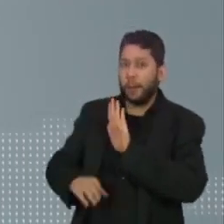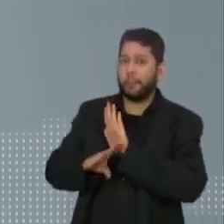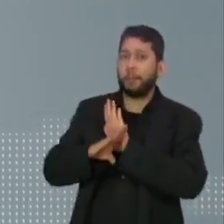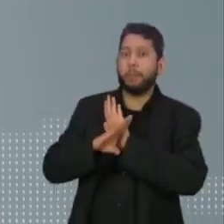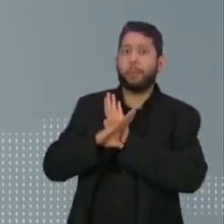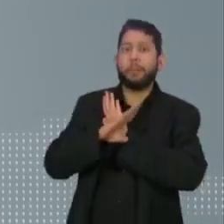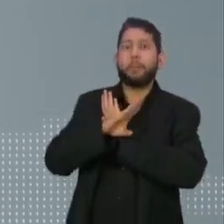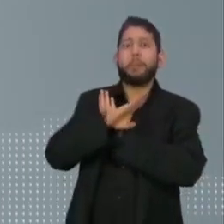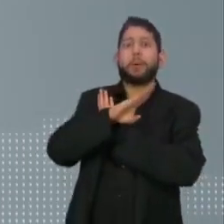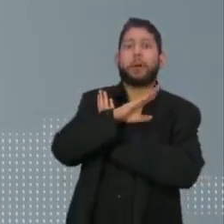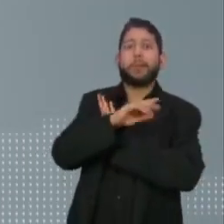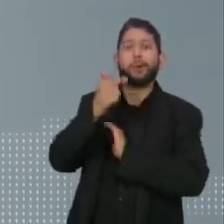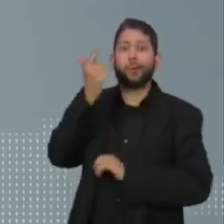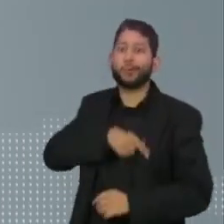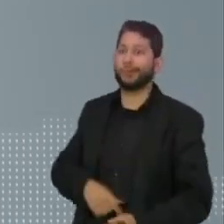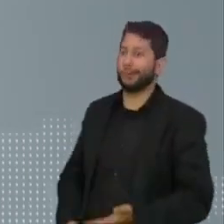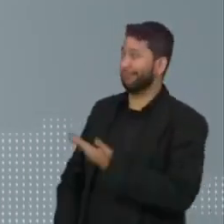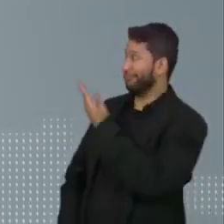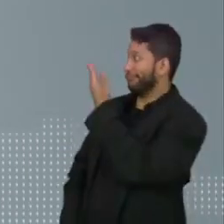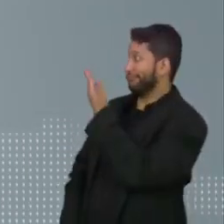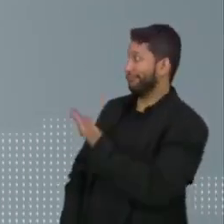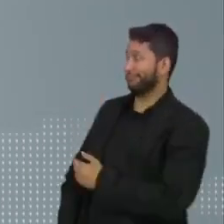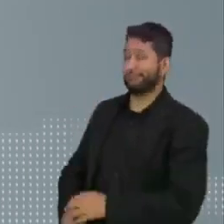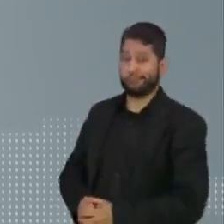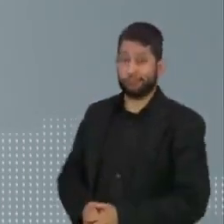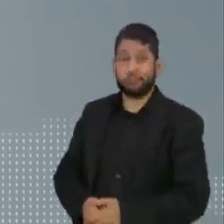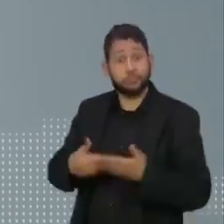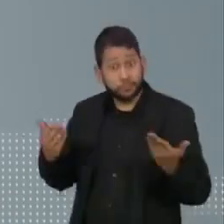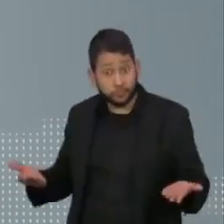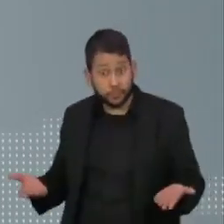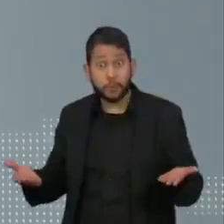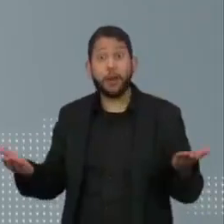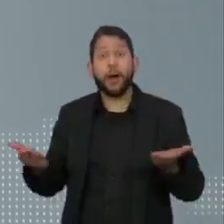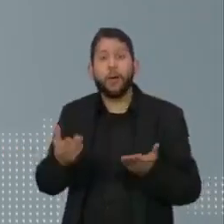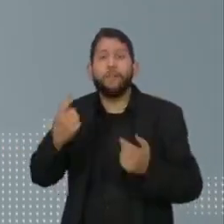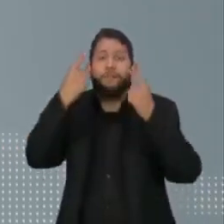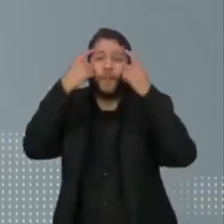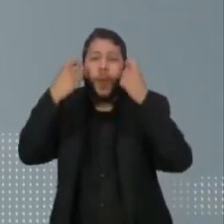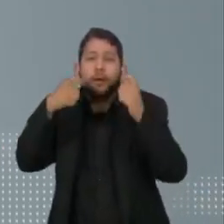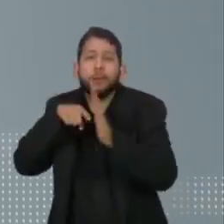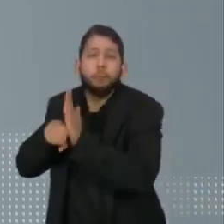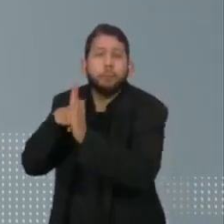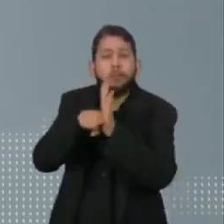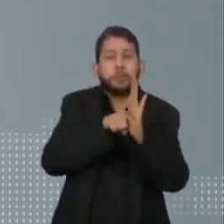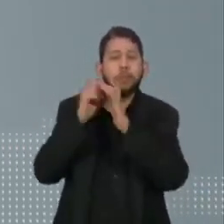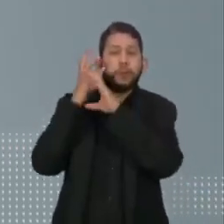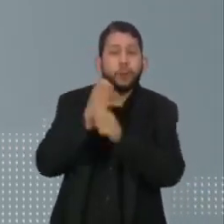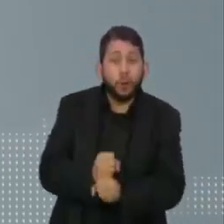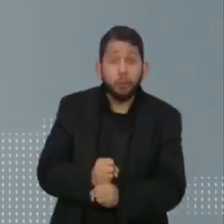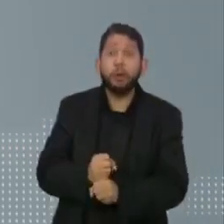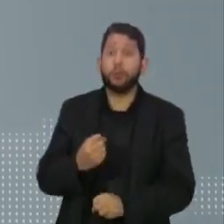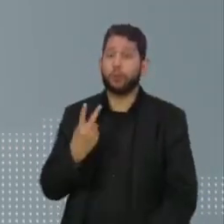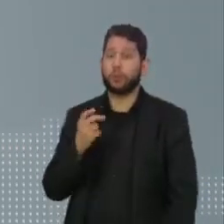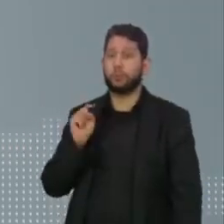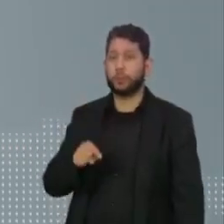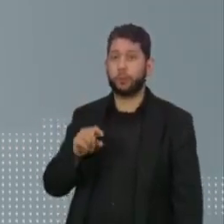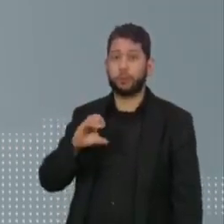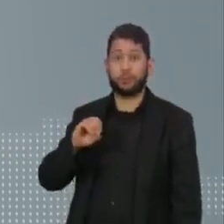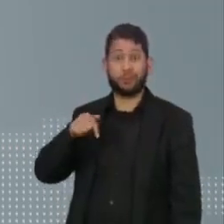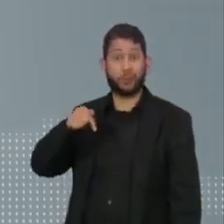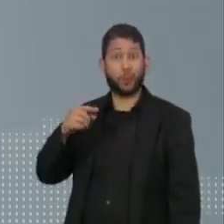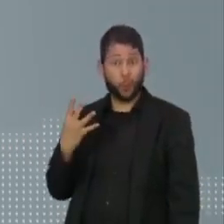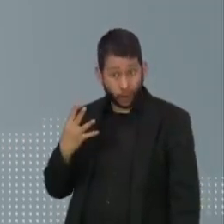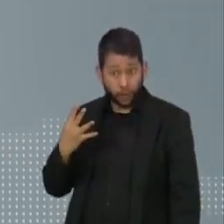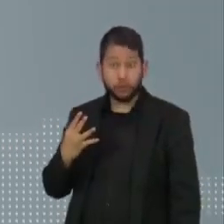próxima da média geral que está em queda. De acordo com o Atlas da Violência, 2.074 indígenas